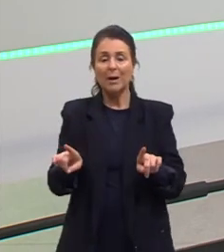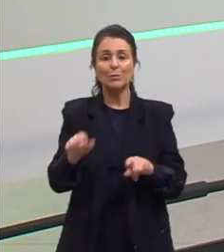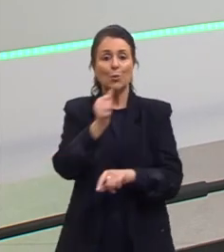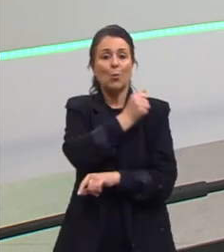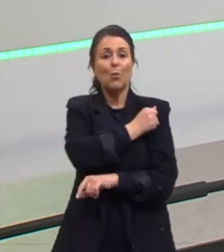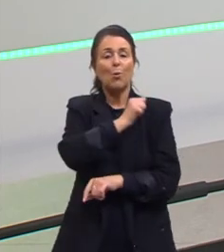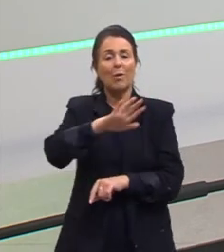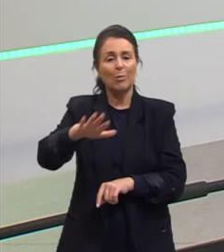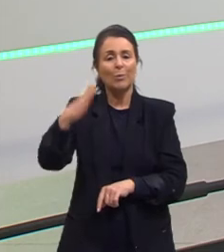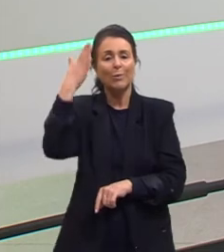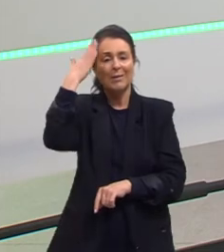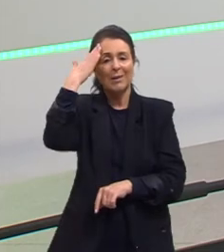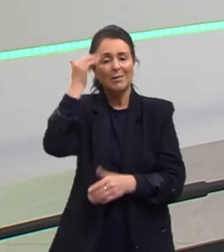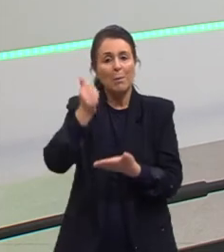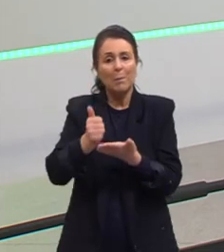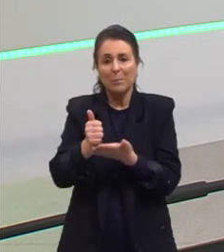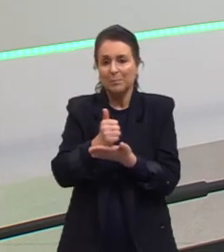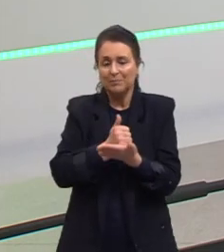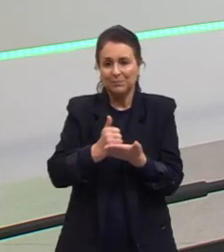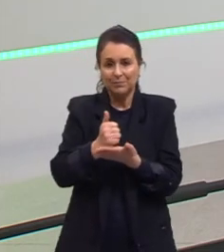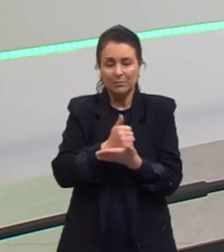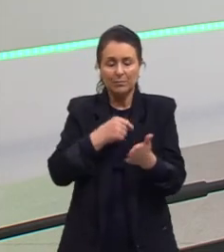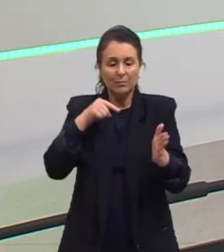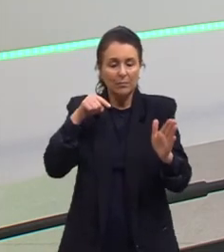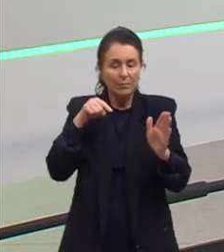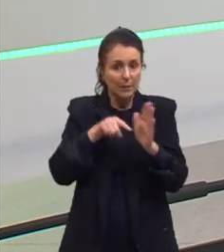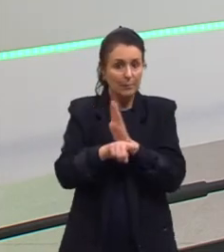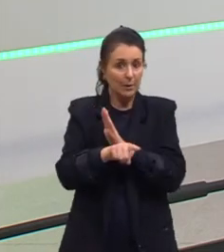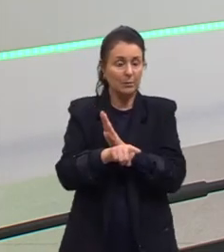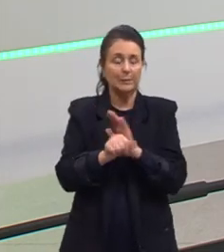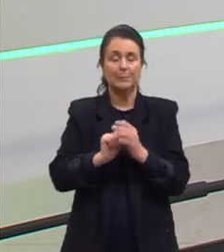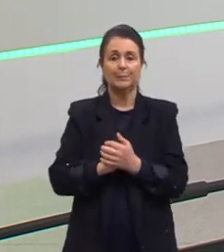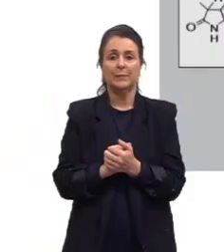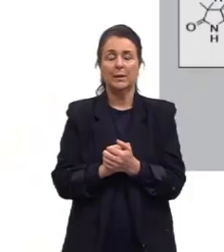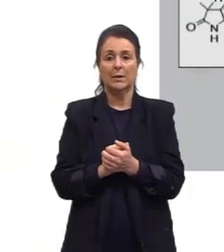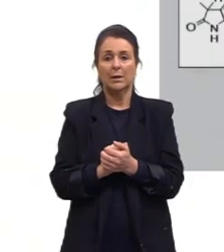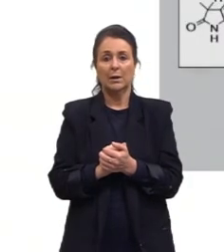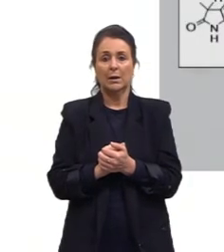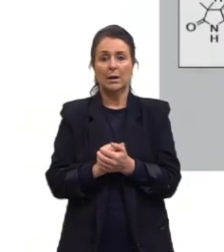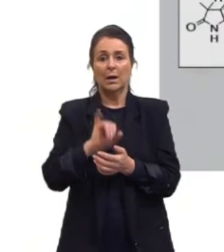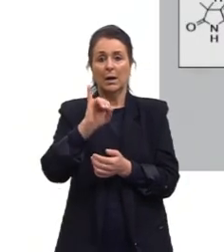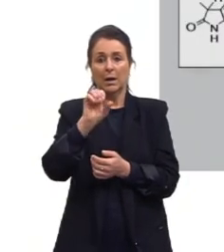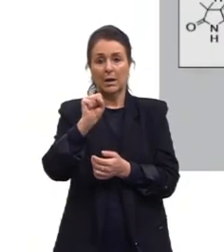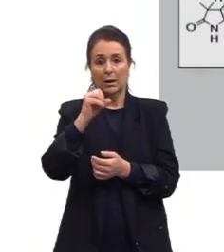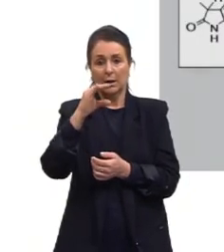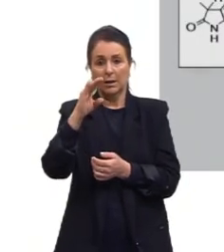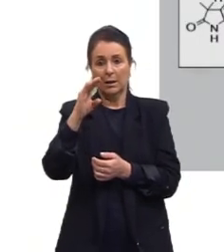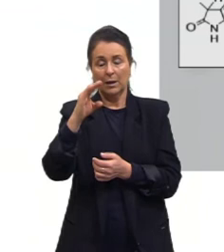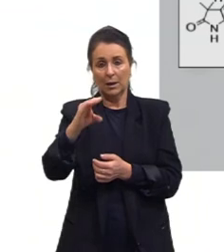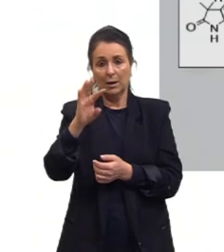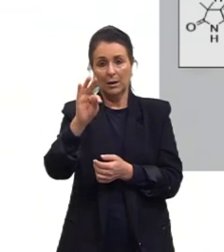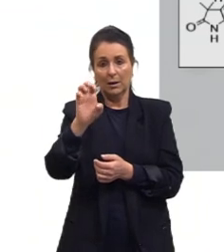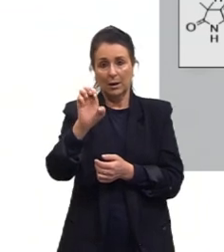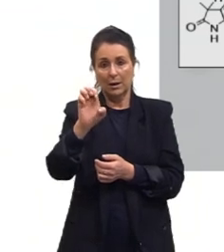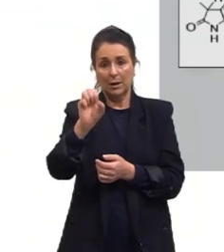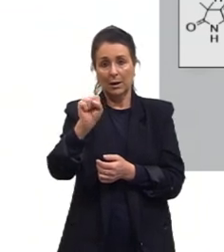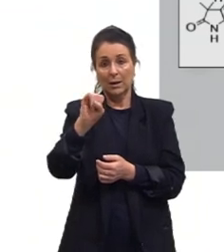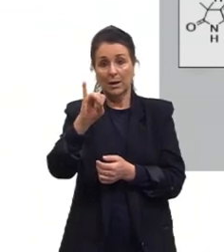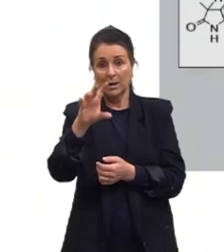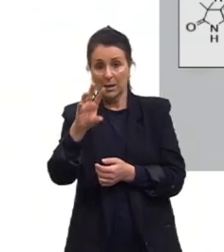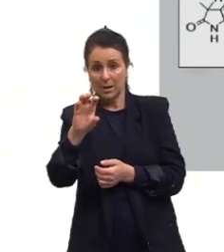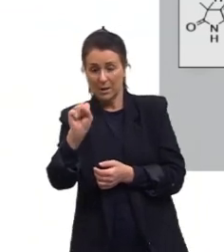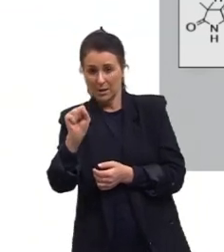básica, certo? Então, essa questão diz o seguinte, a ecterícia, popularmente conhecida por amarelão,